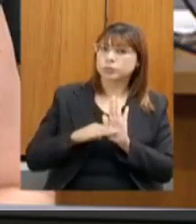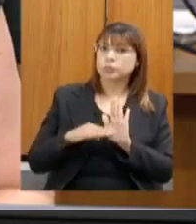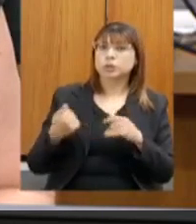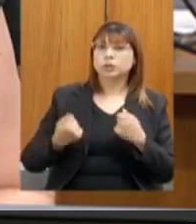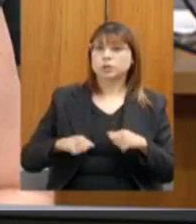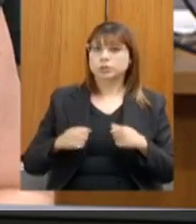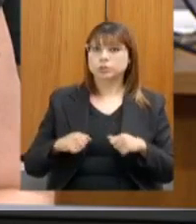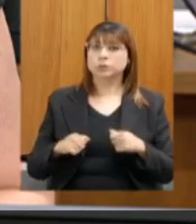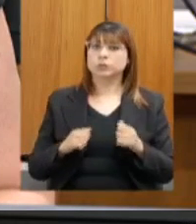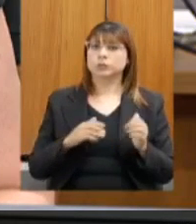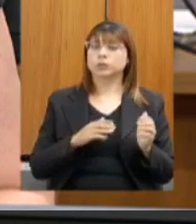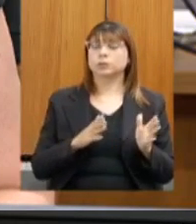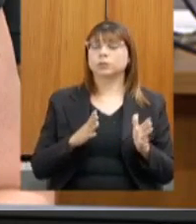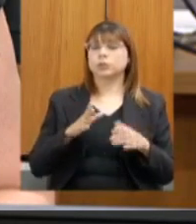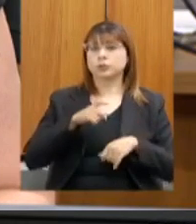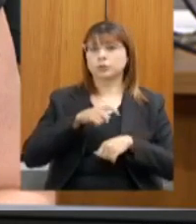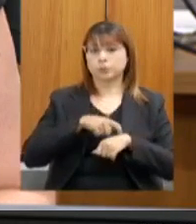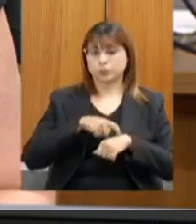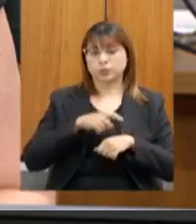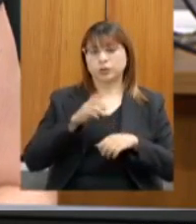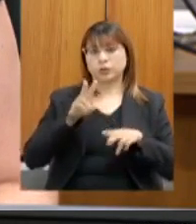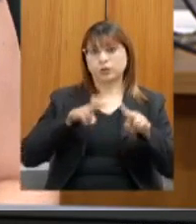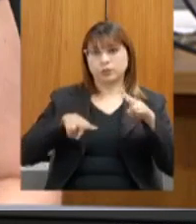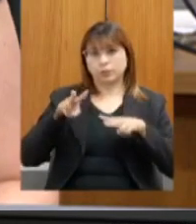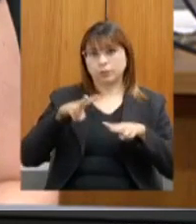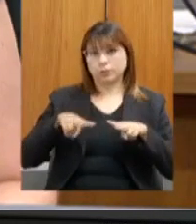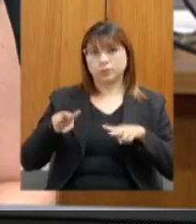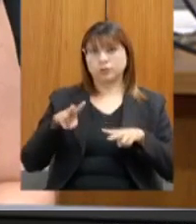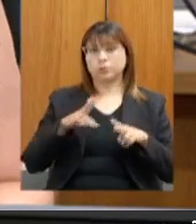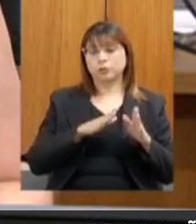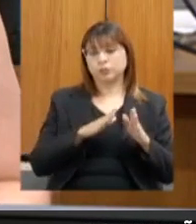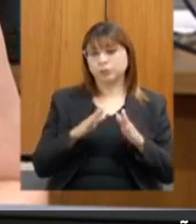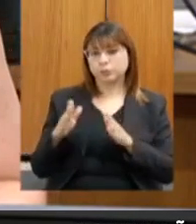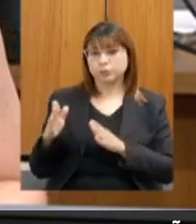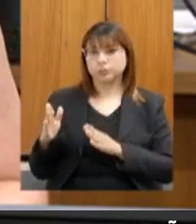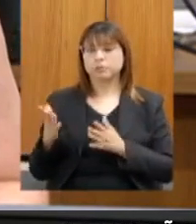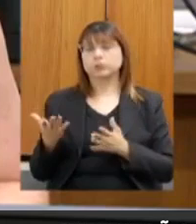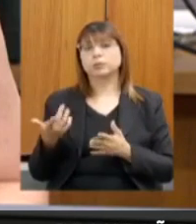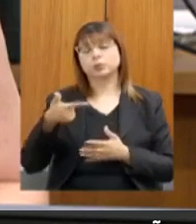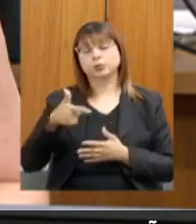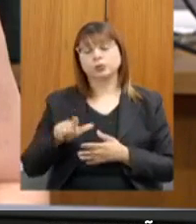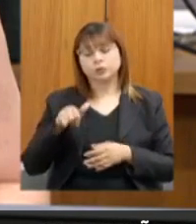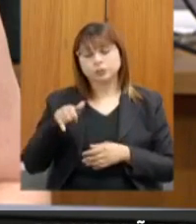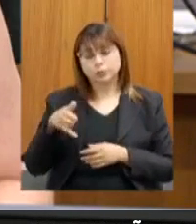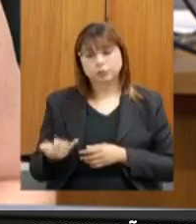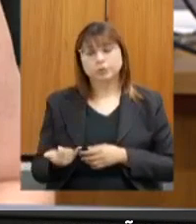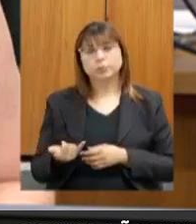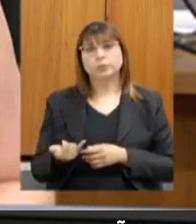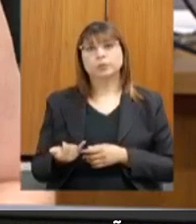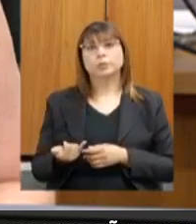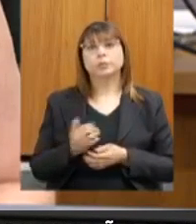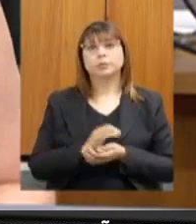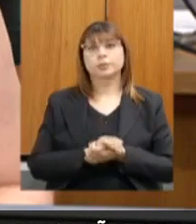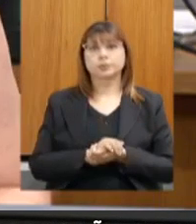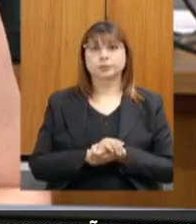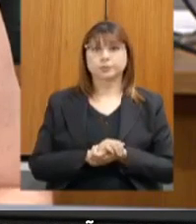durante a avaliação desses processos. Então, mais uma vez, eu queria aproveitar para